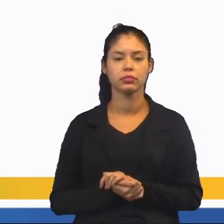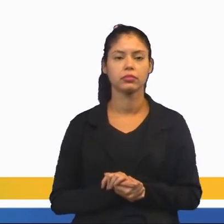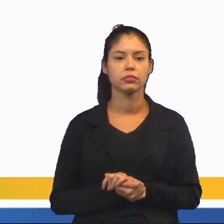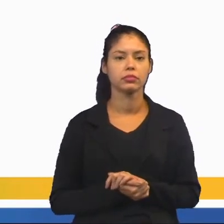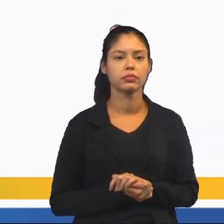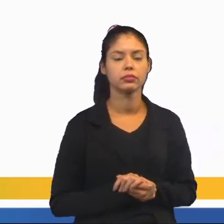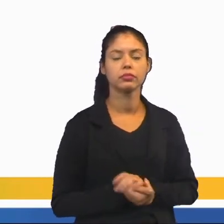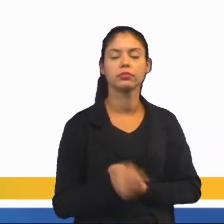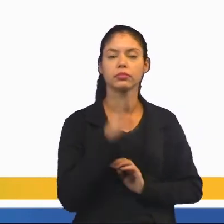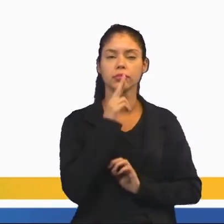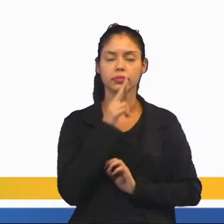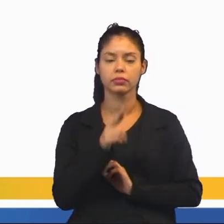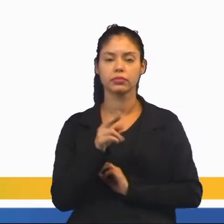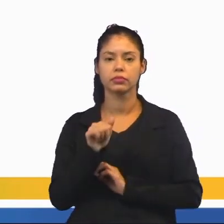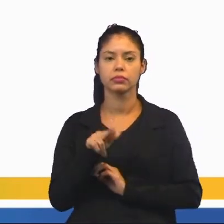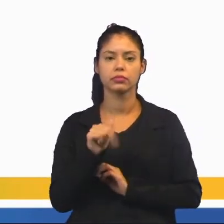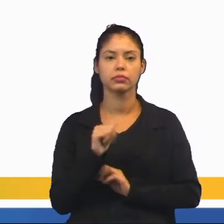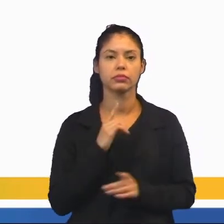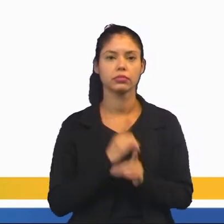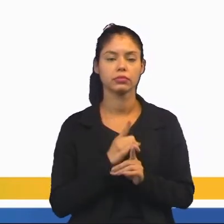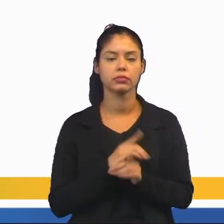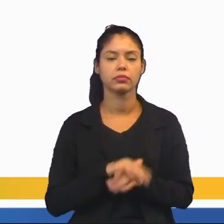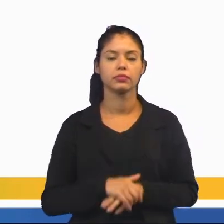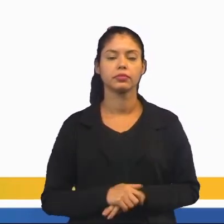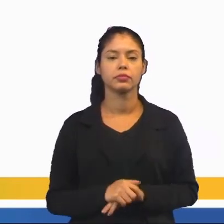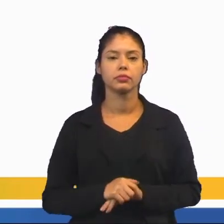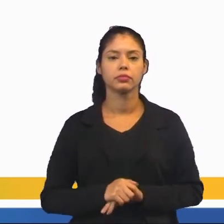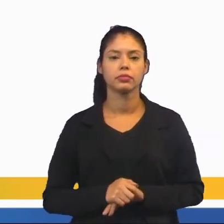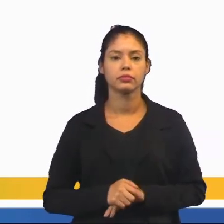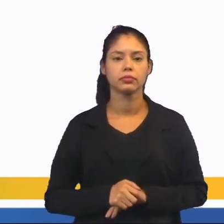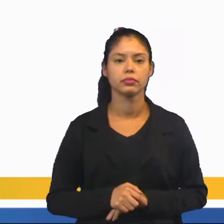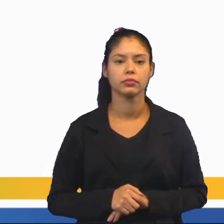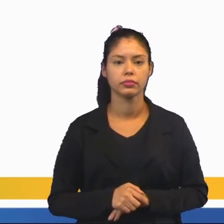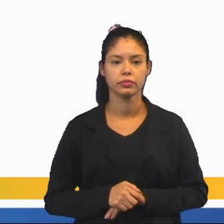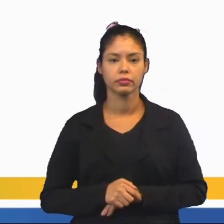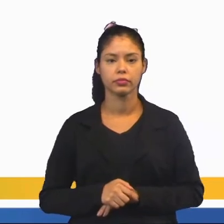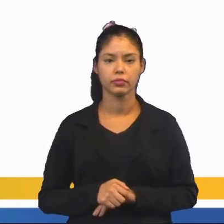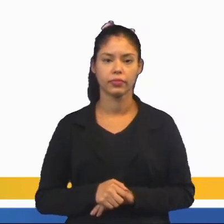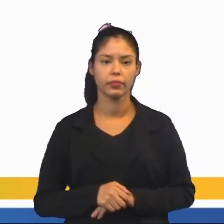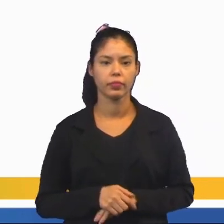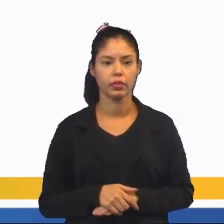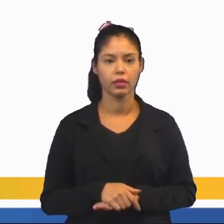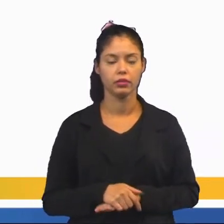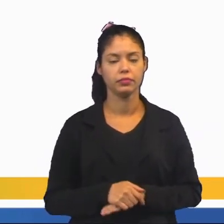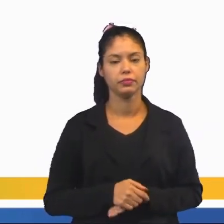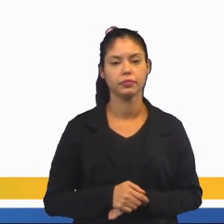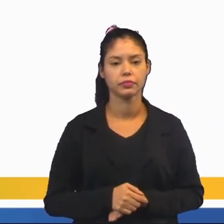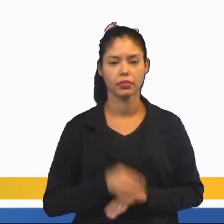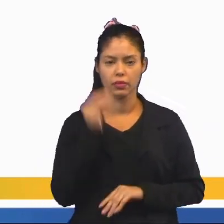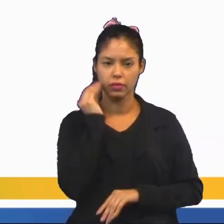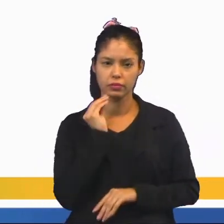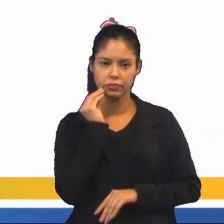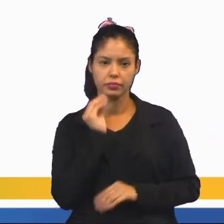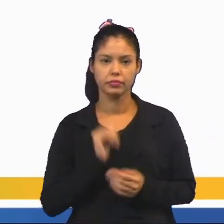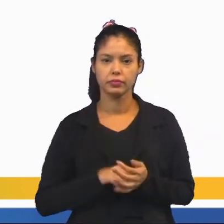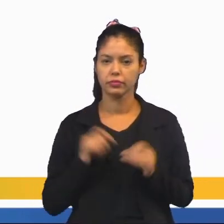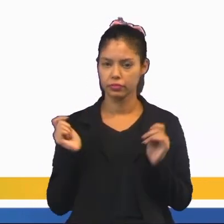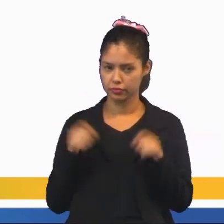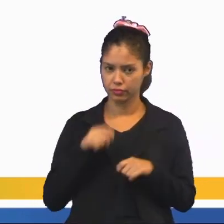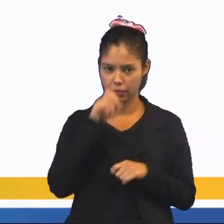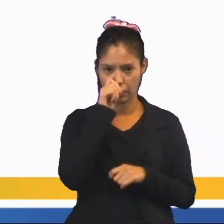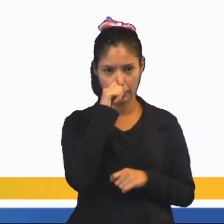Apresente os possíveis resultados que Ana irá encontrar. Então, se você tiver aí moeda, tenta fazer aí as